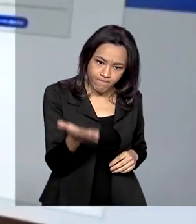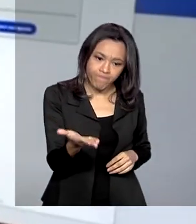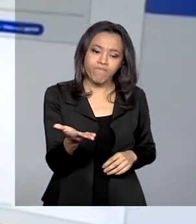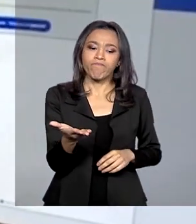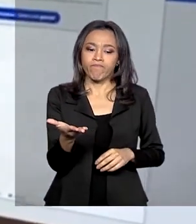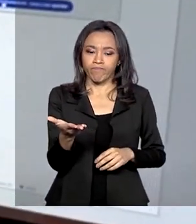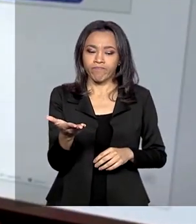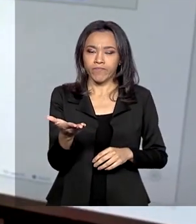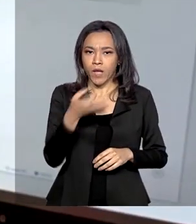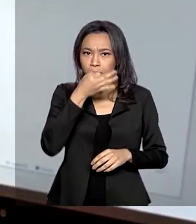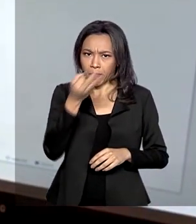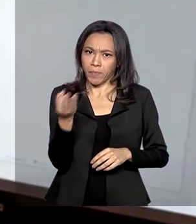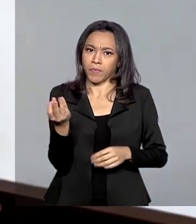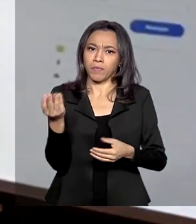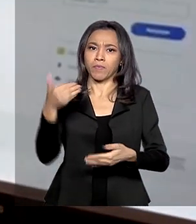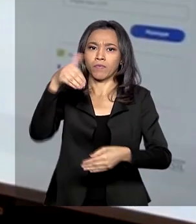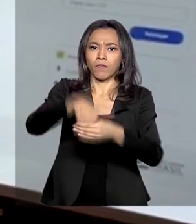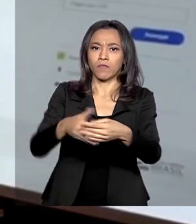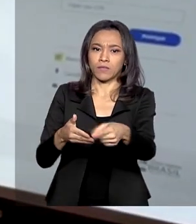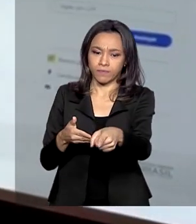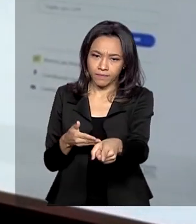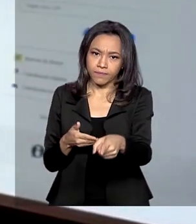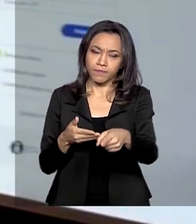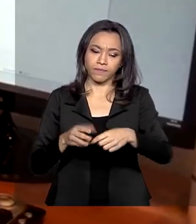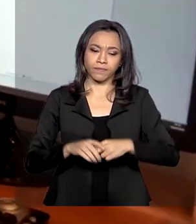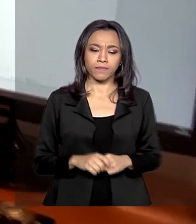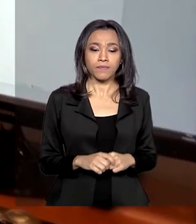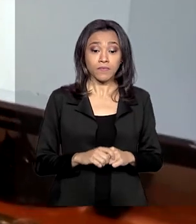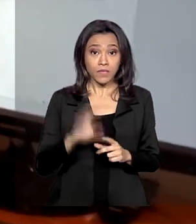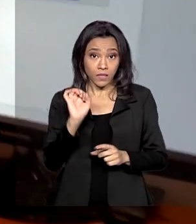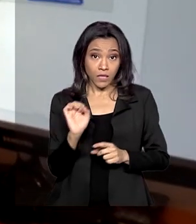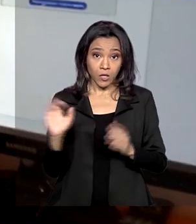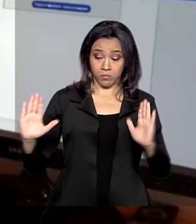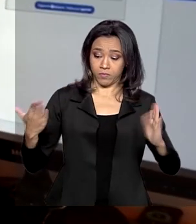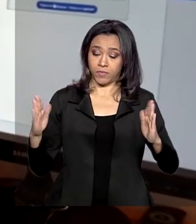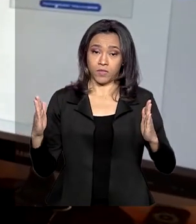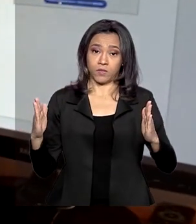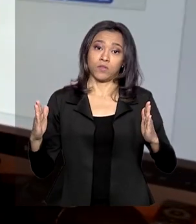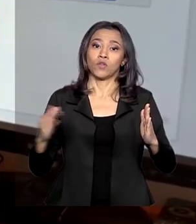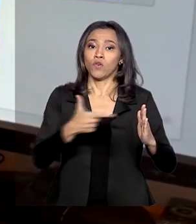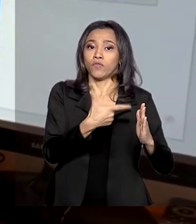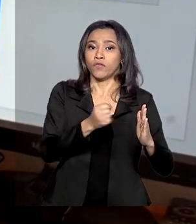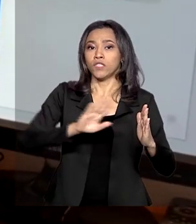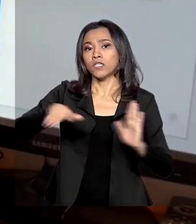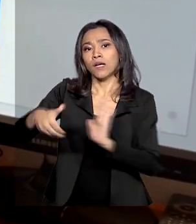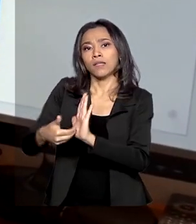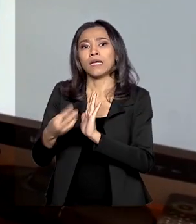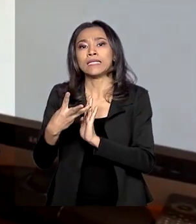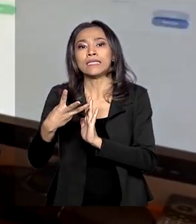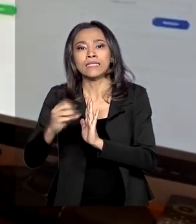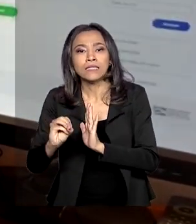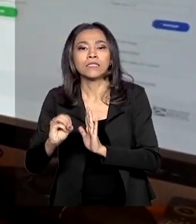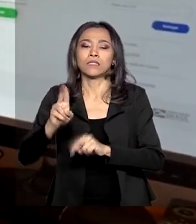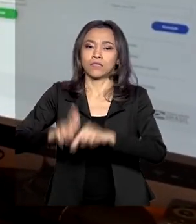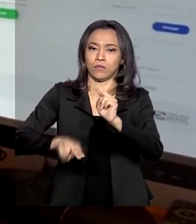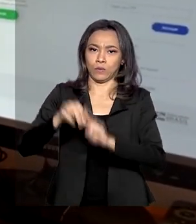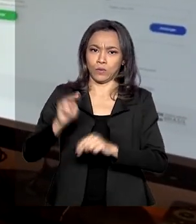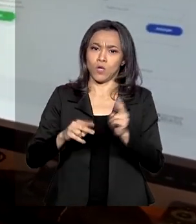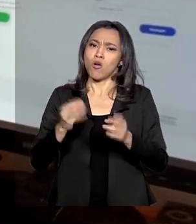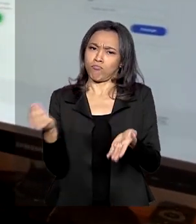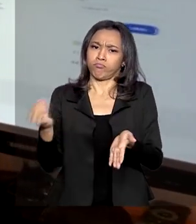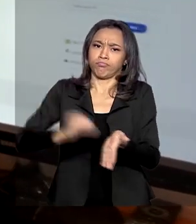.inep.gov.br entre os dias 20 e 30 de junho, com o